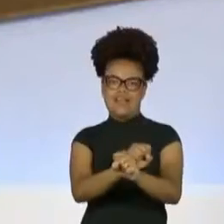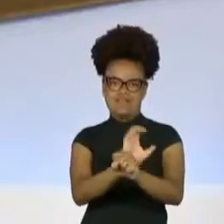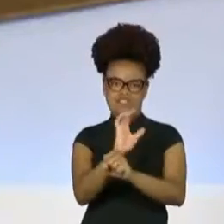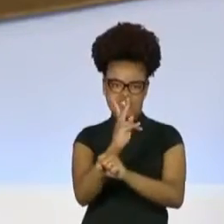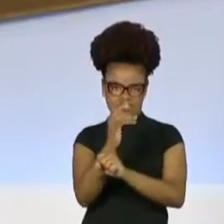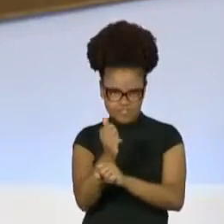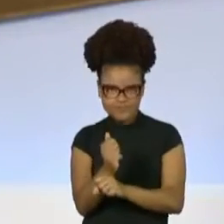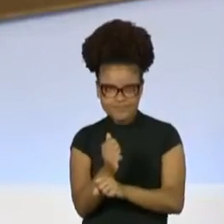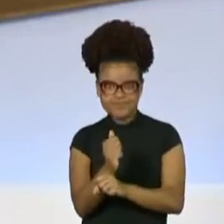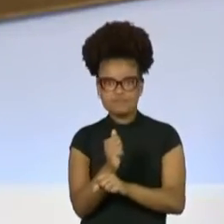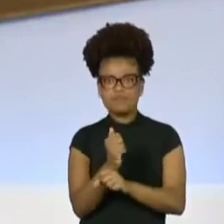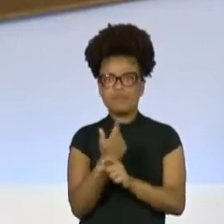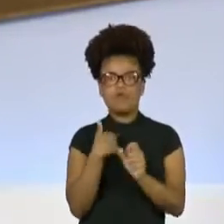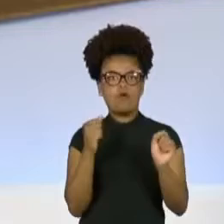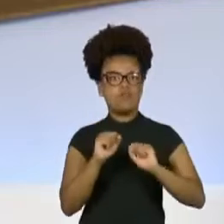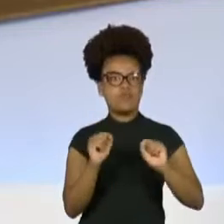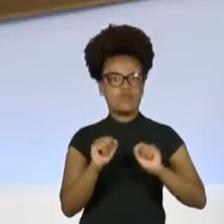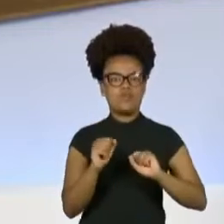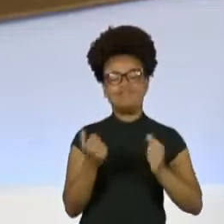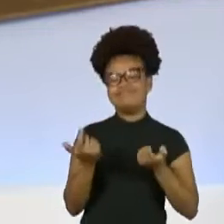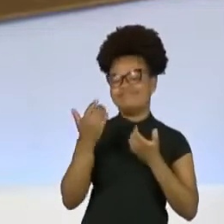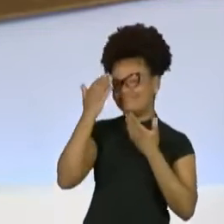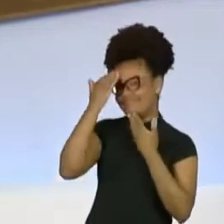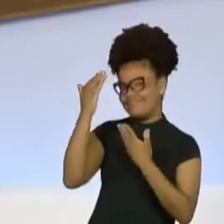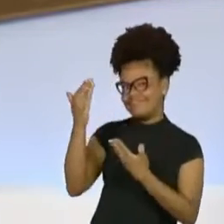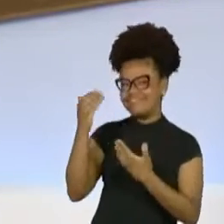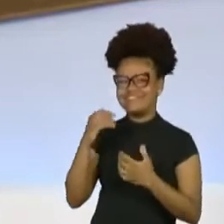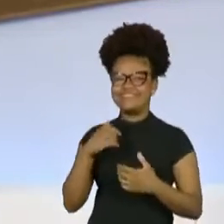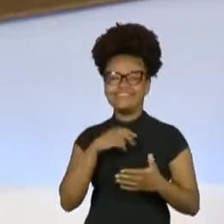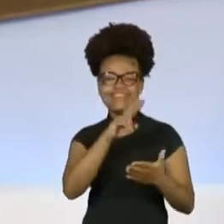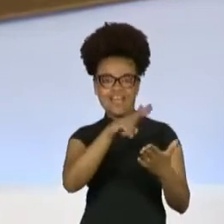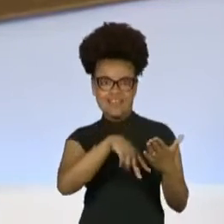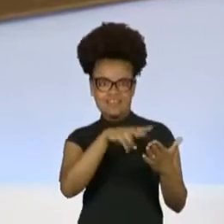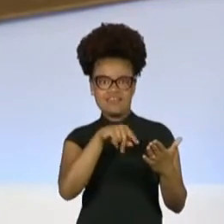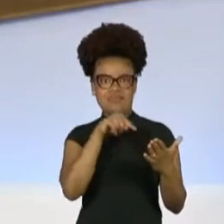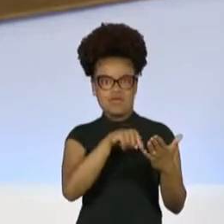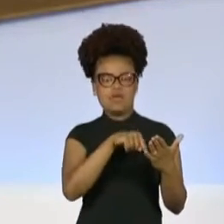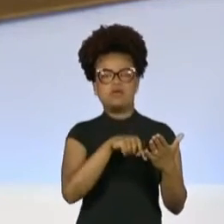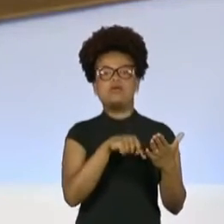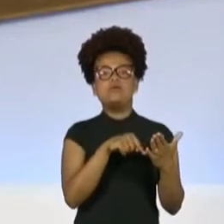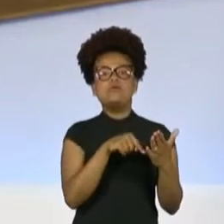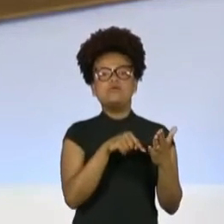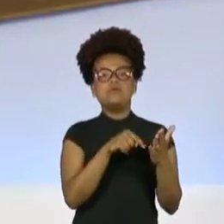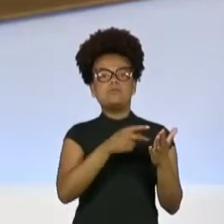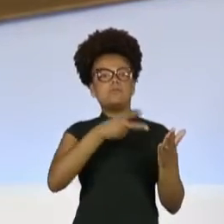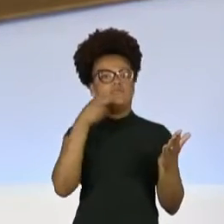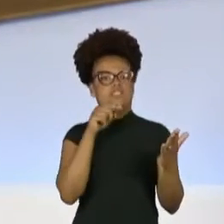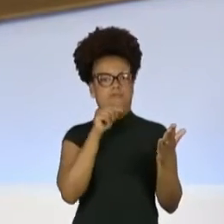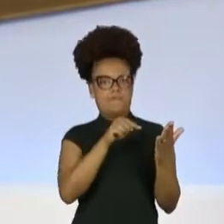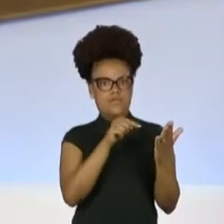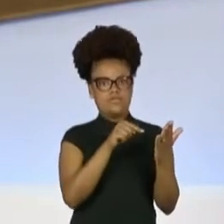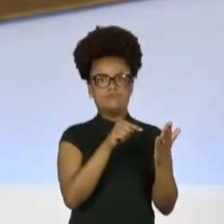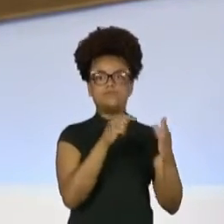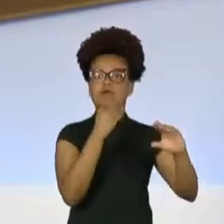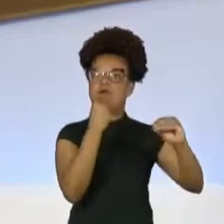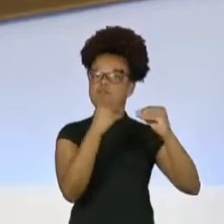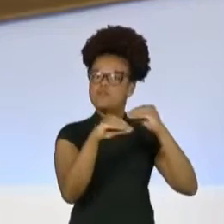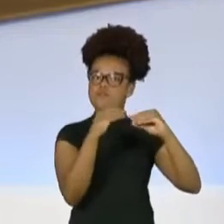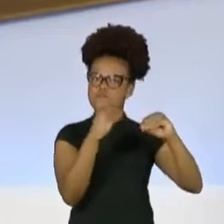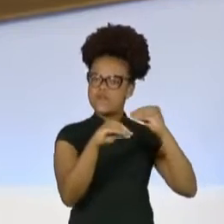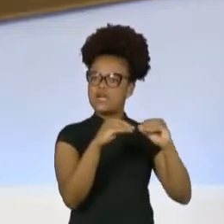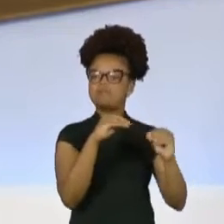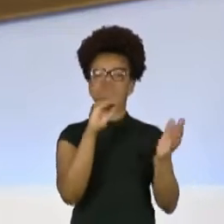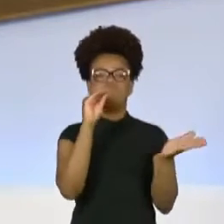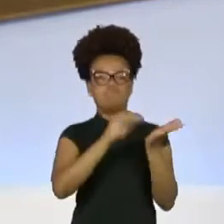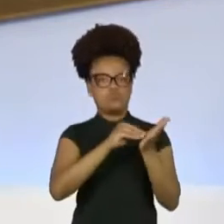Que foram pouco exploradas ou quase não foram exploradas, né? E, por exemplo, ela fez questão de que